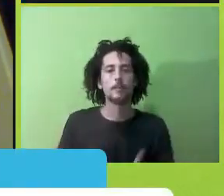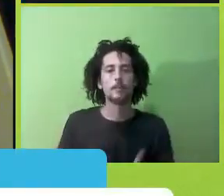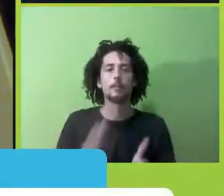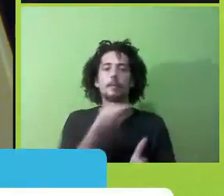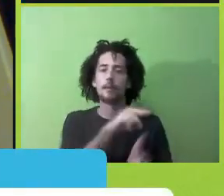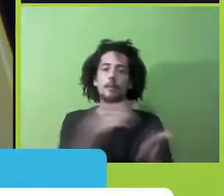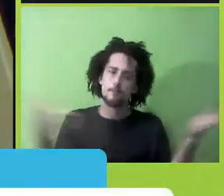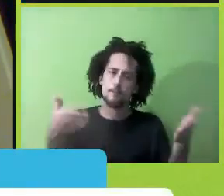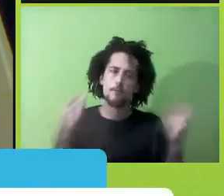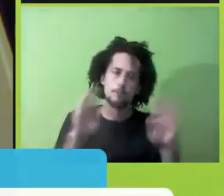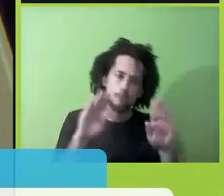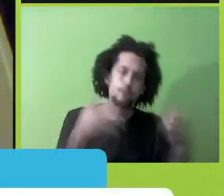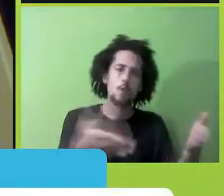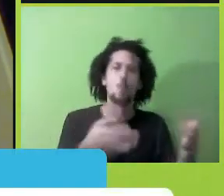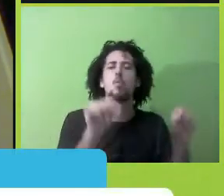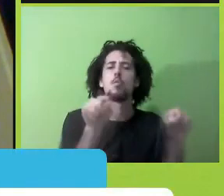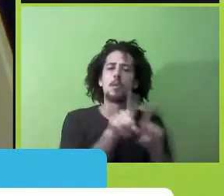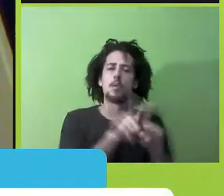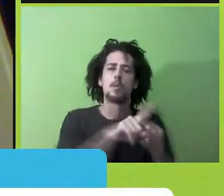território, enfim,